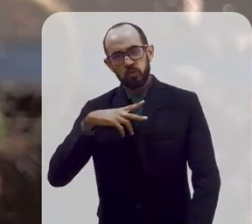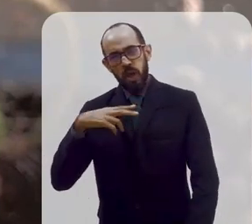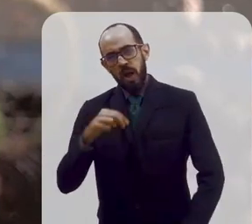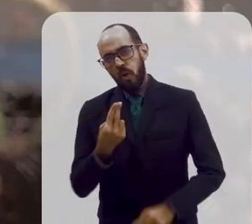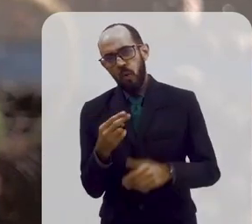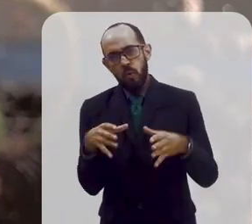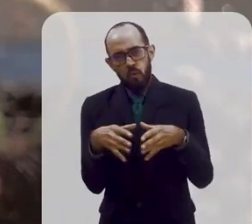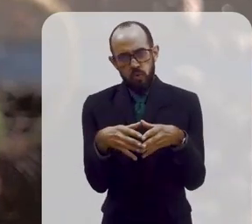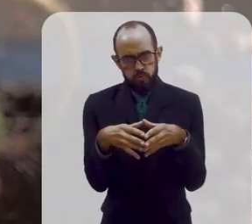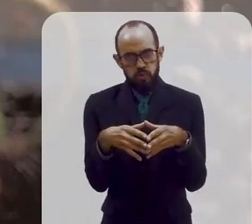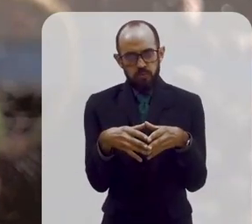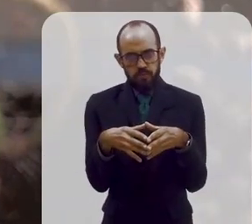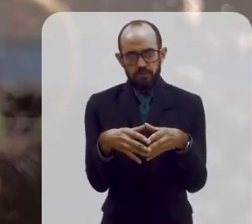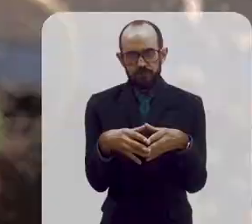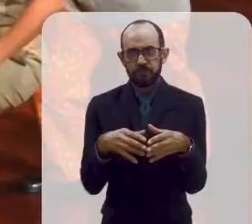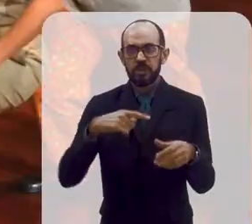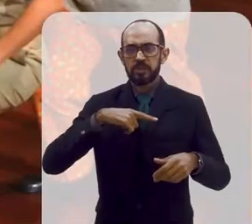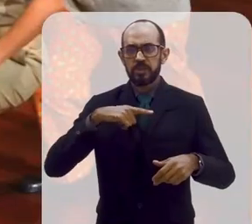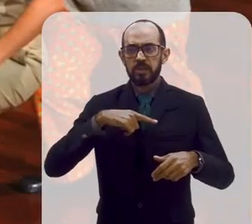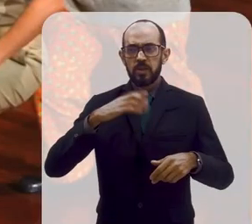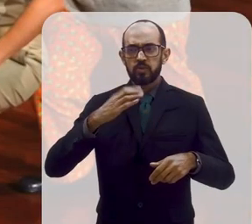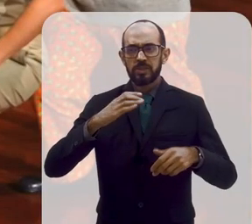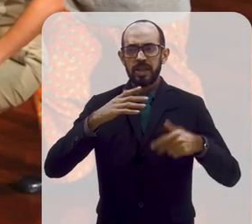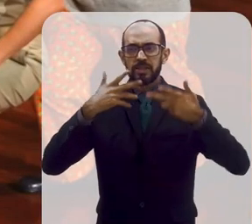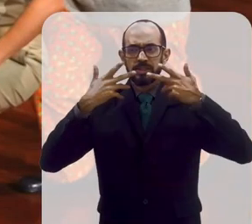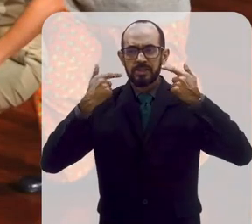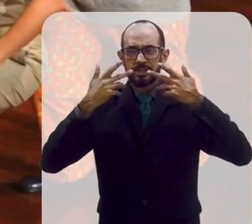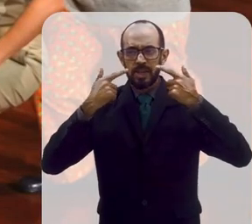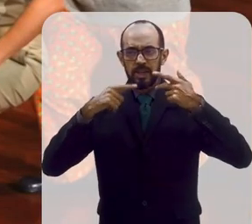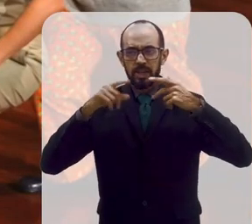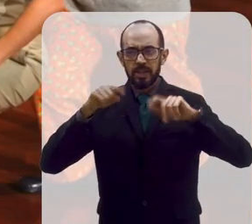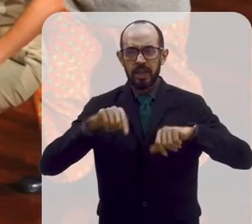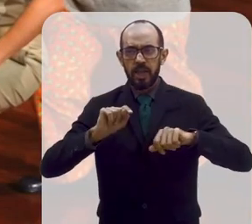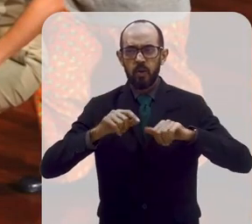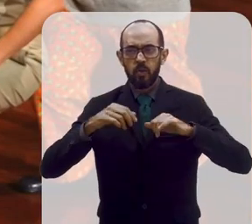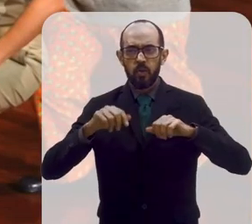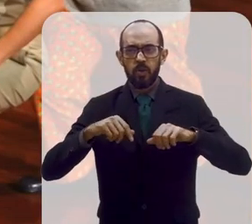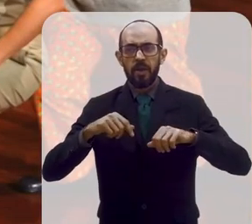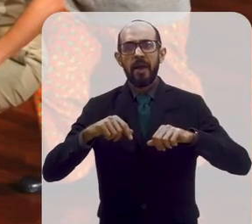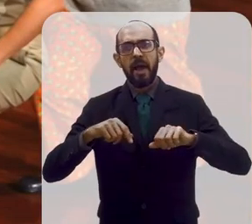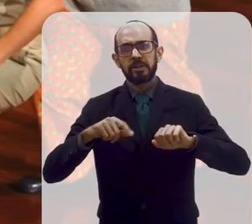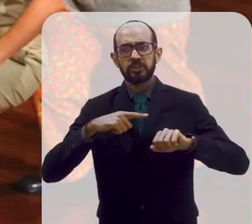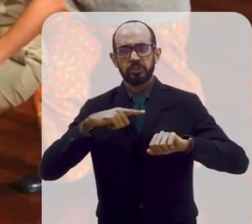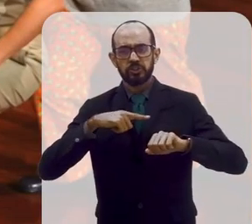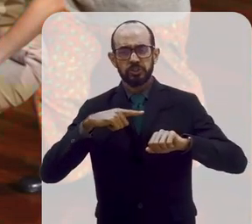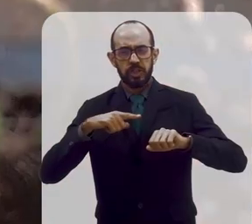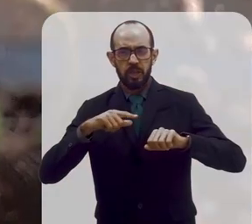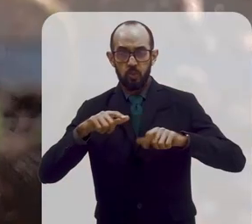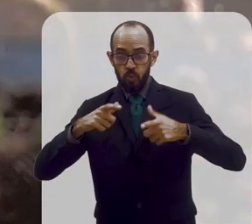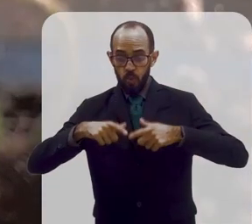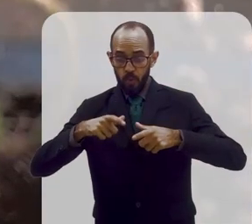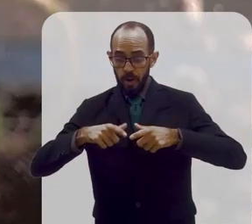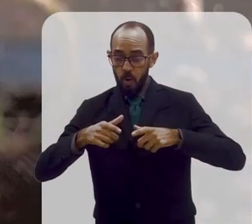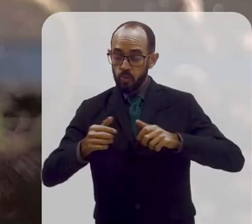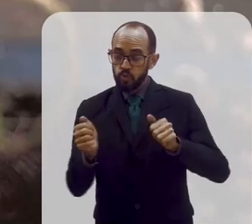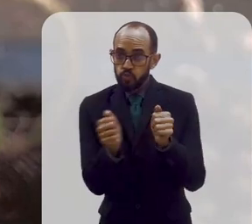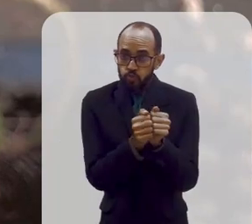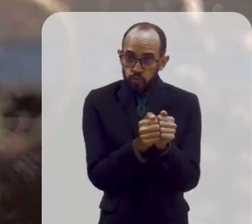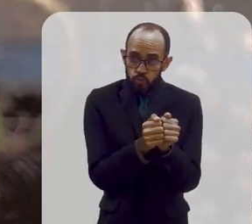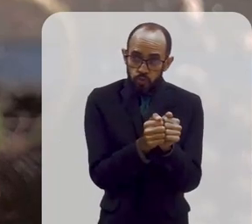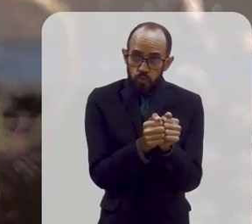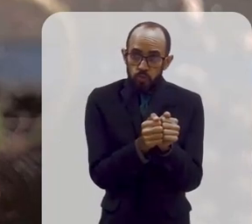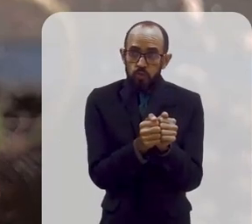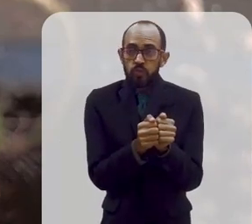não. Temos ainda o Ciência em Cena, que é onde está o nosso teatro, mas que também tem um espaço ali acoplado que trabalha as